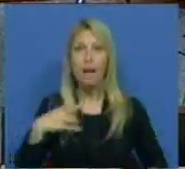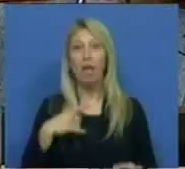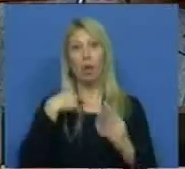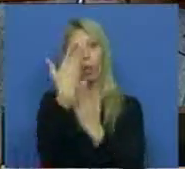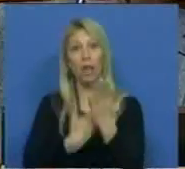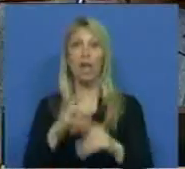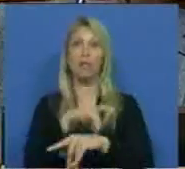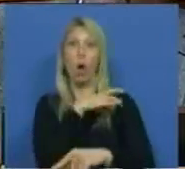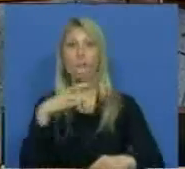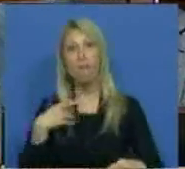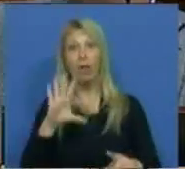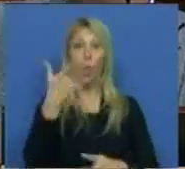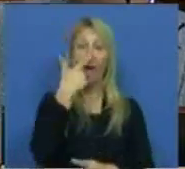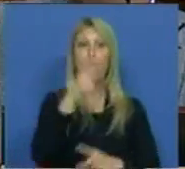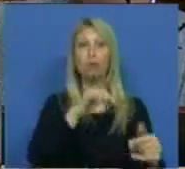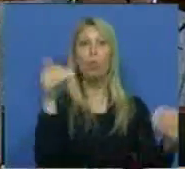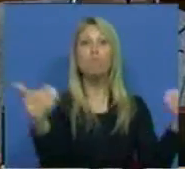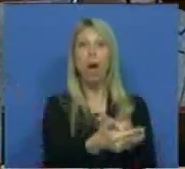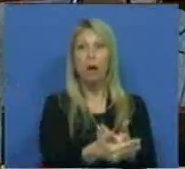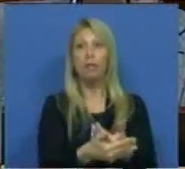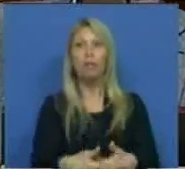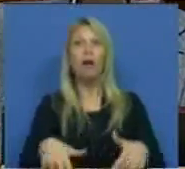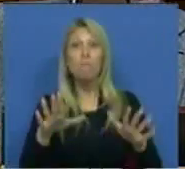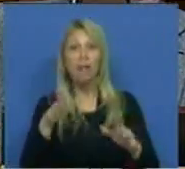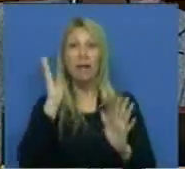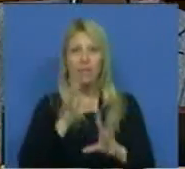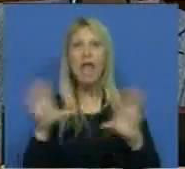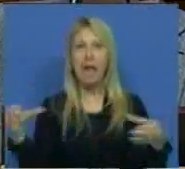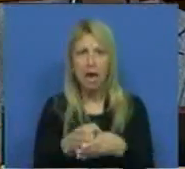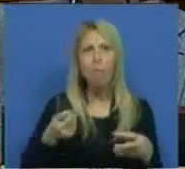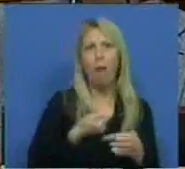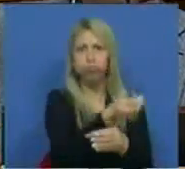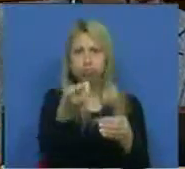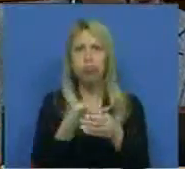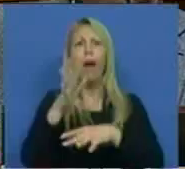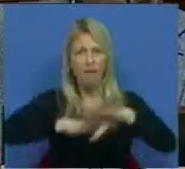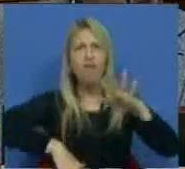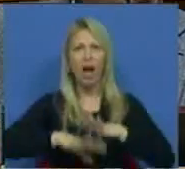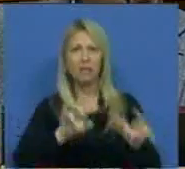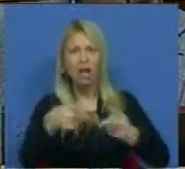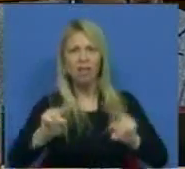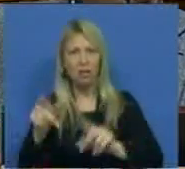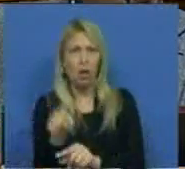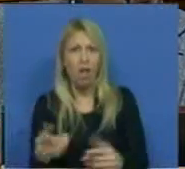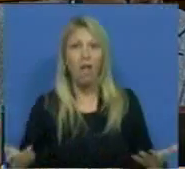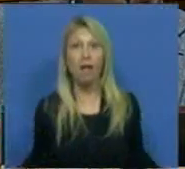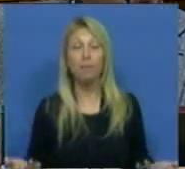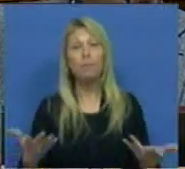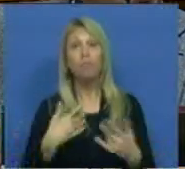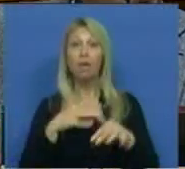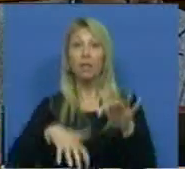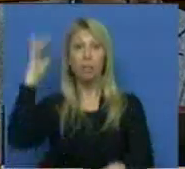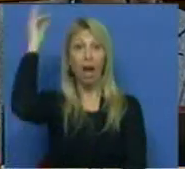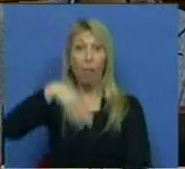mas é pouco uma equipa multidisciplinar para fazer uma alteração desta natureza. A Assembleia da República ouviu durante